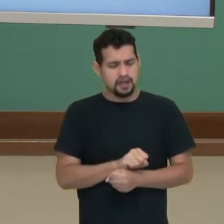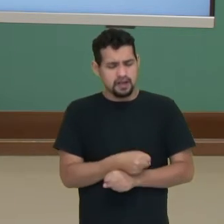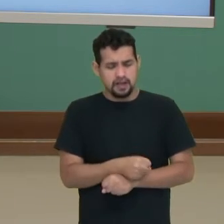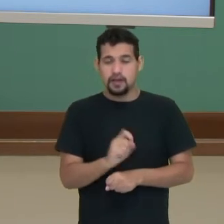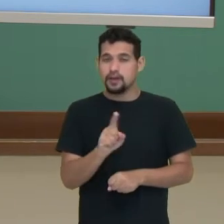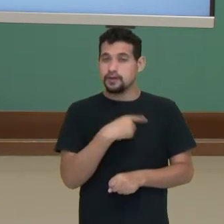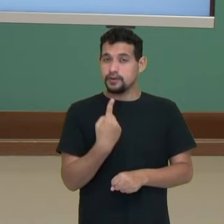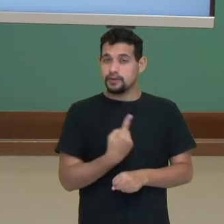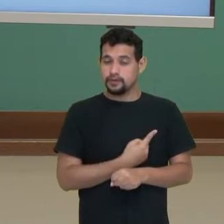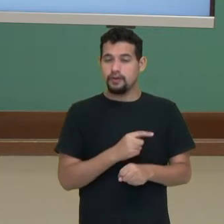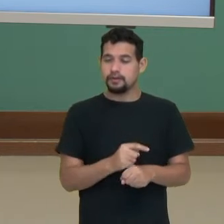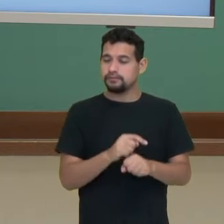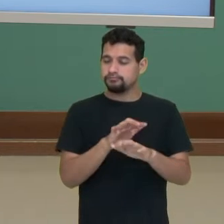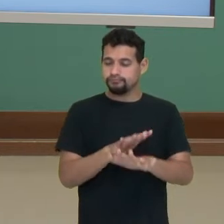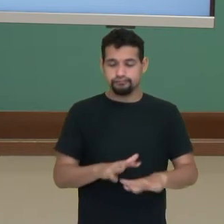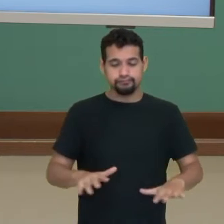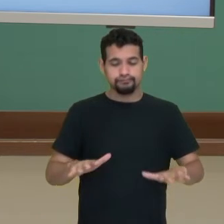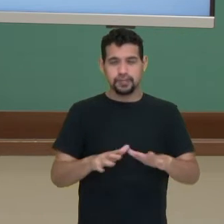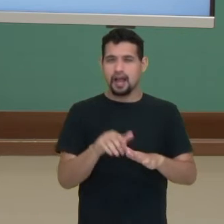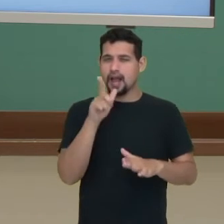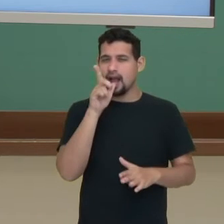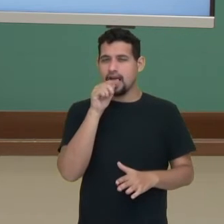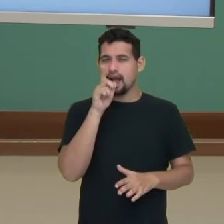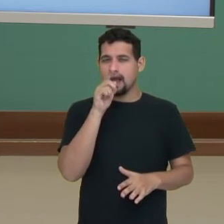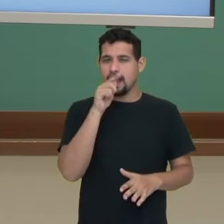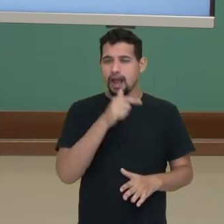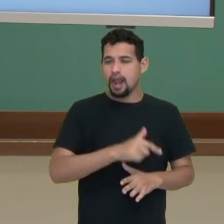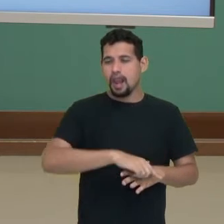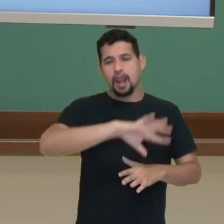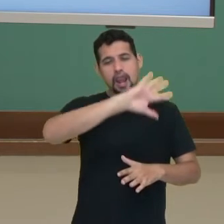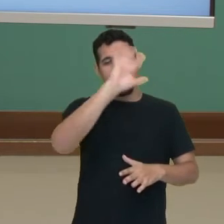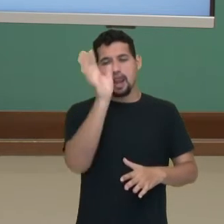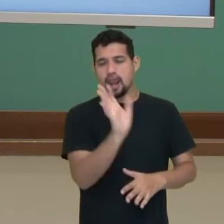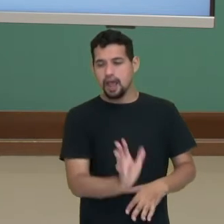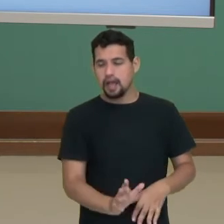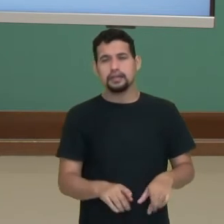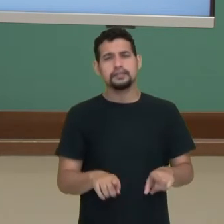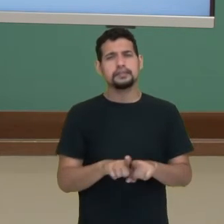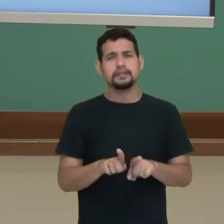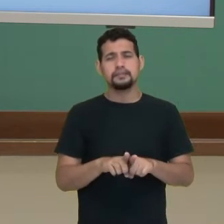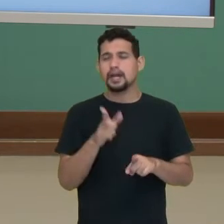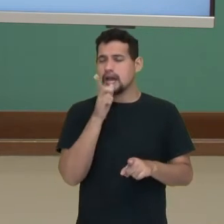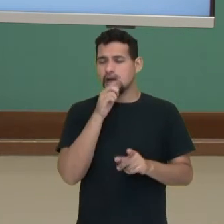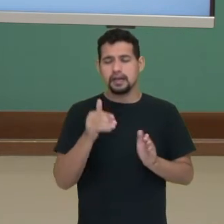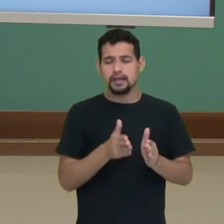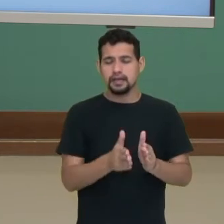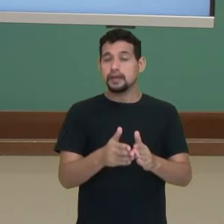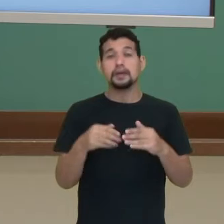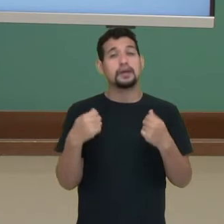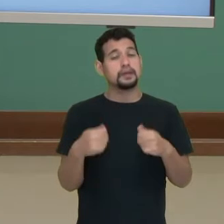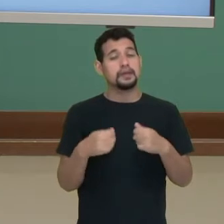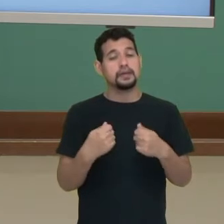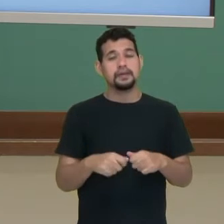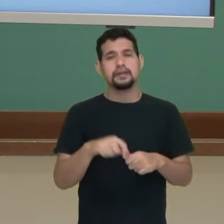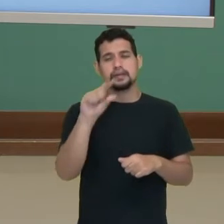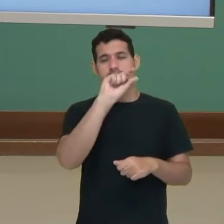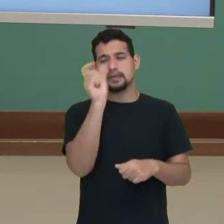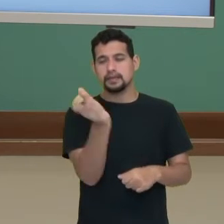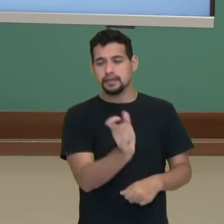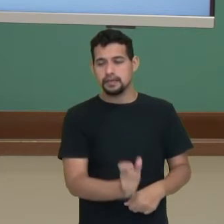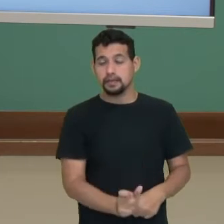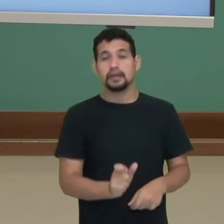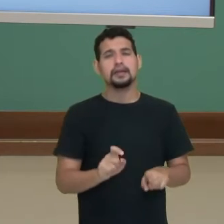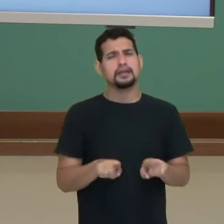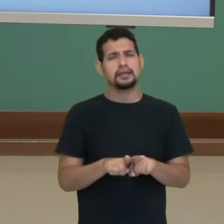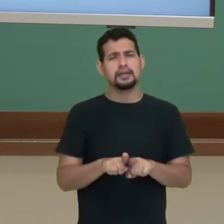nosso território, com o nosso litoral tão extenso, os nossos rios e, principalmente, as fronteiras com os países